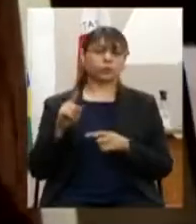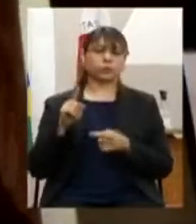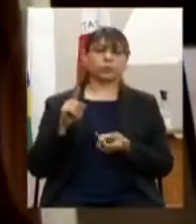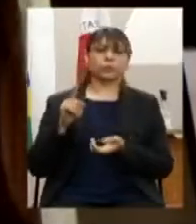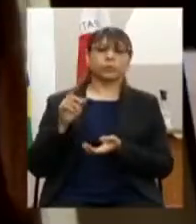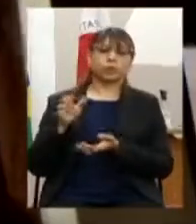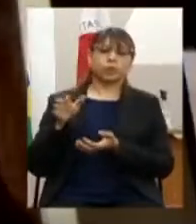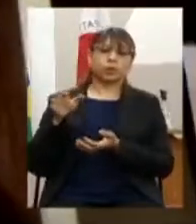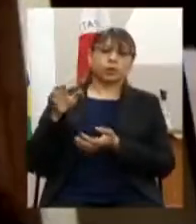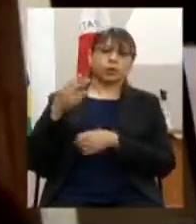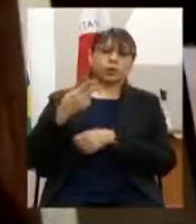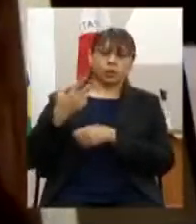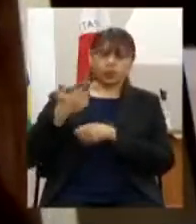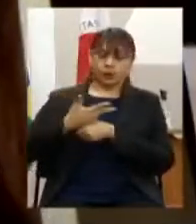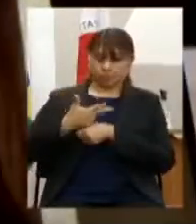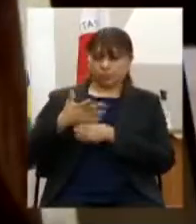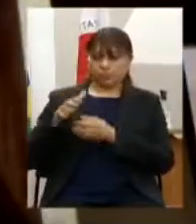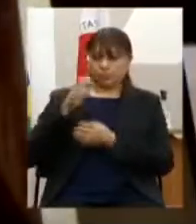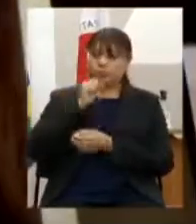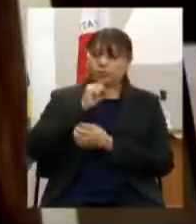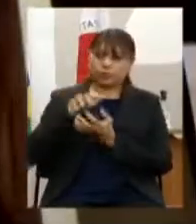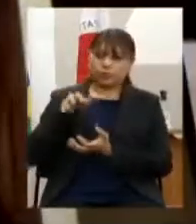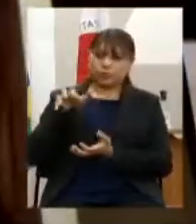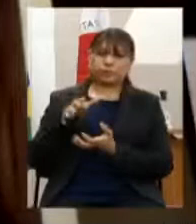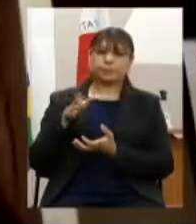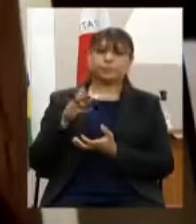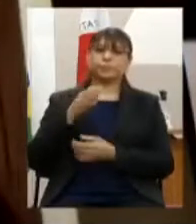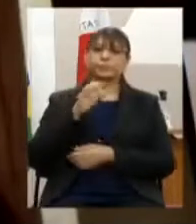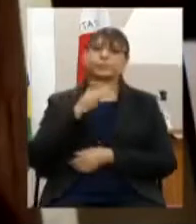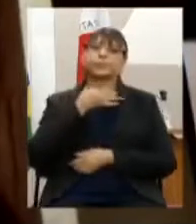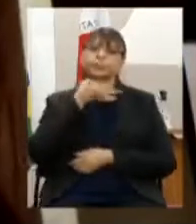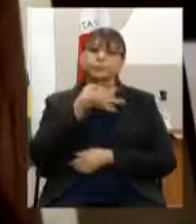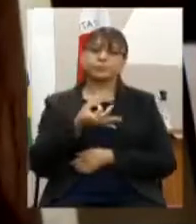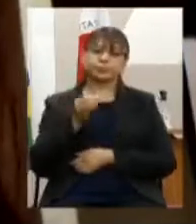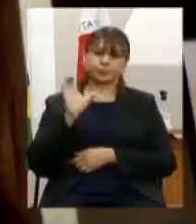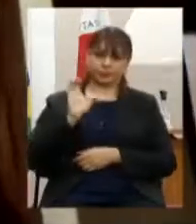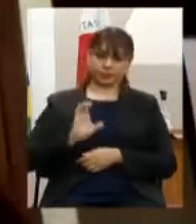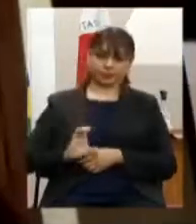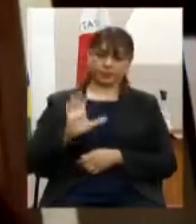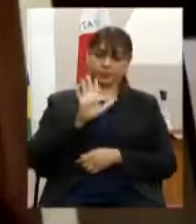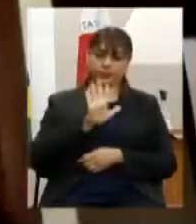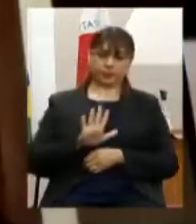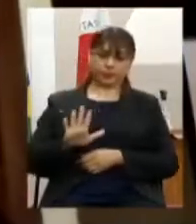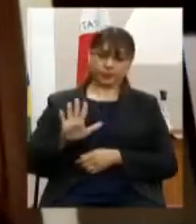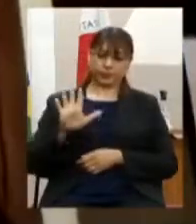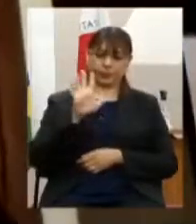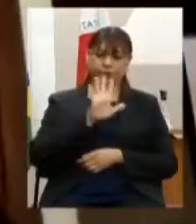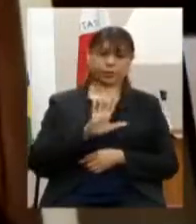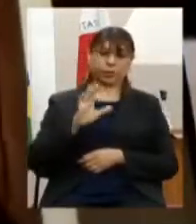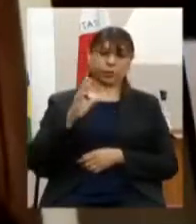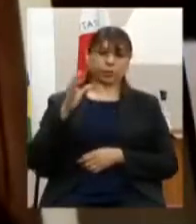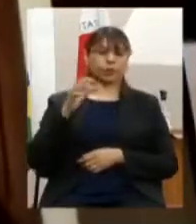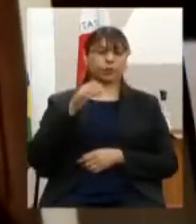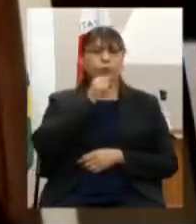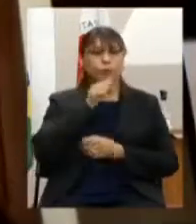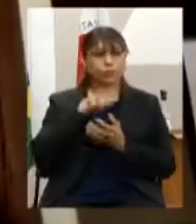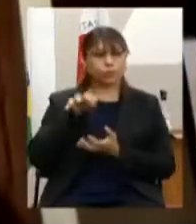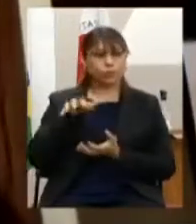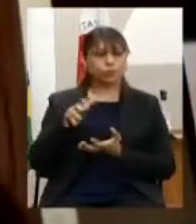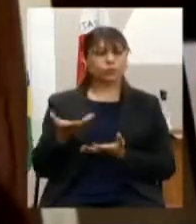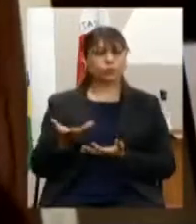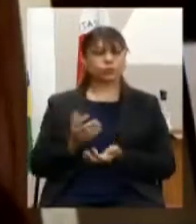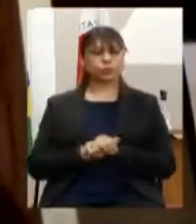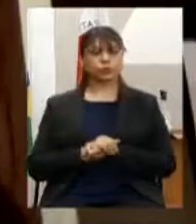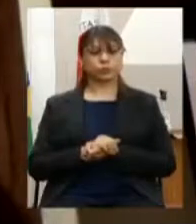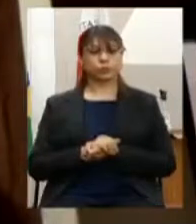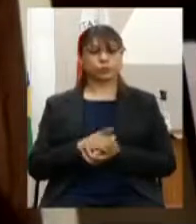recomendar ao conselho estadual do idoso a adoção de providências para que contemple a